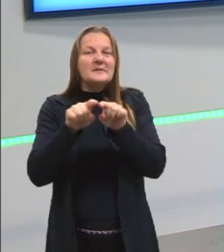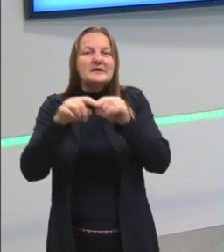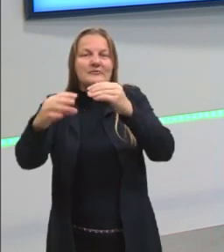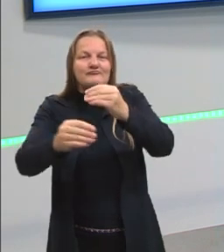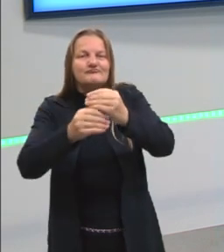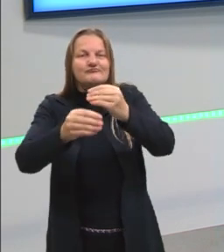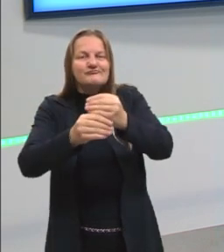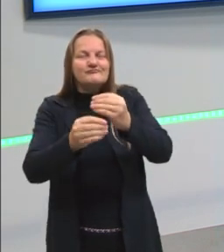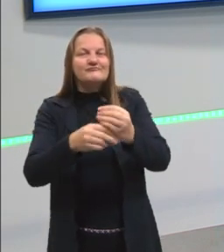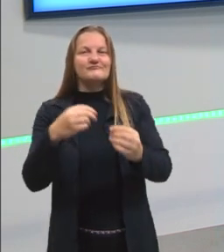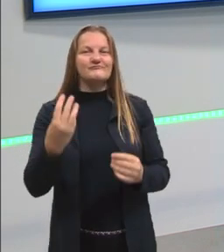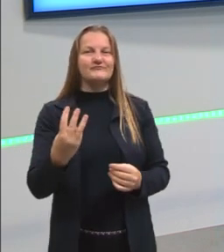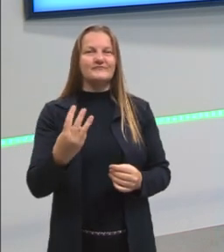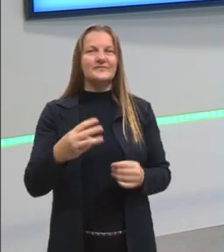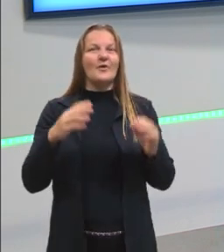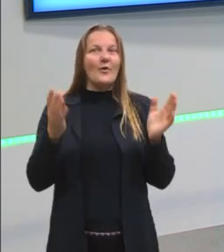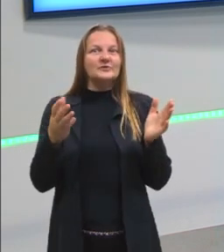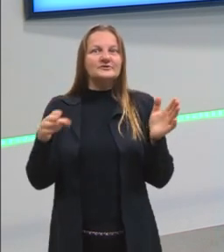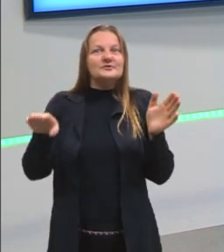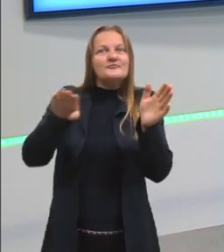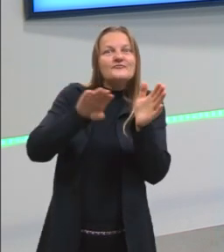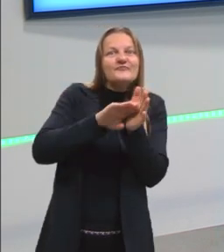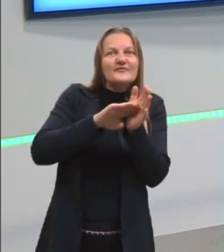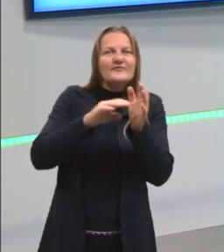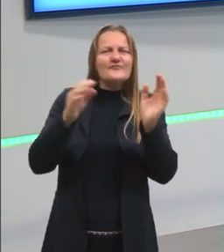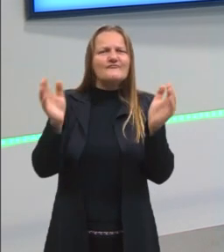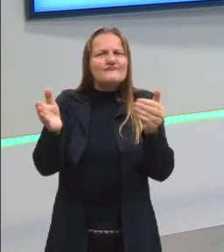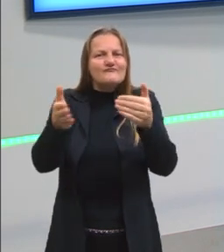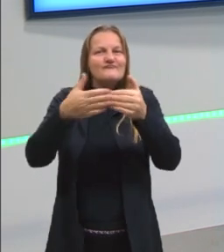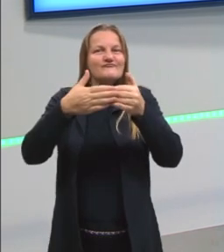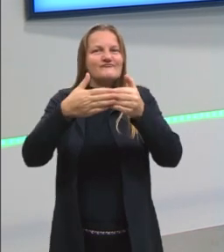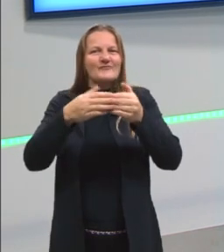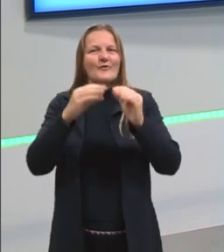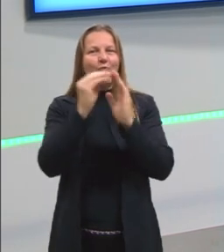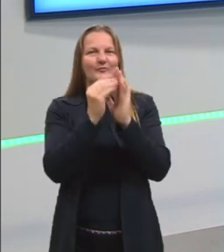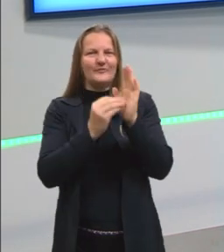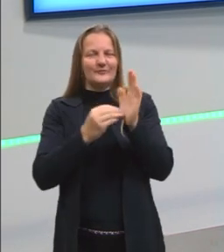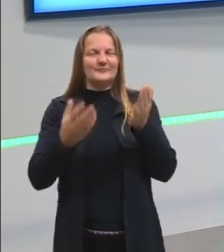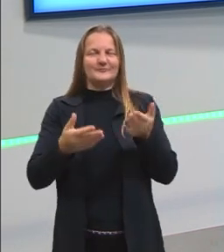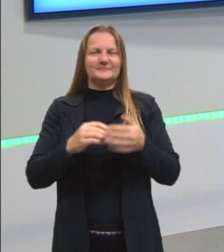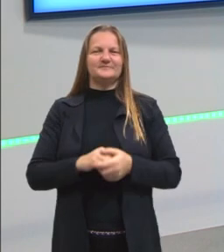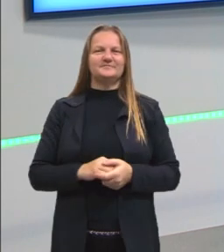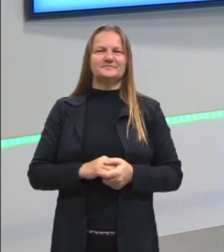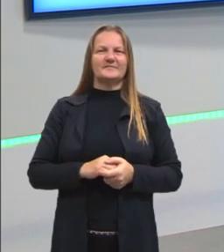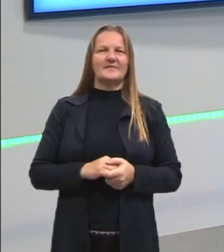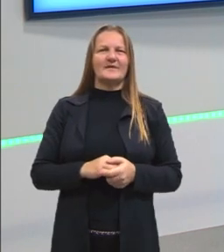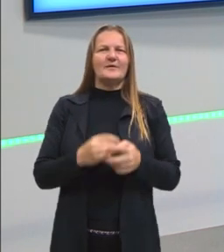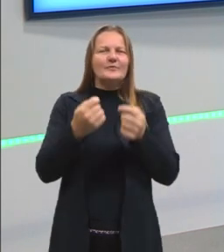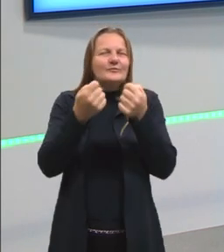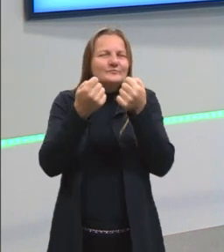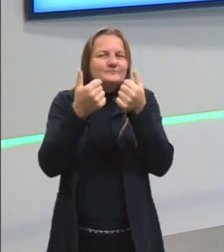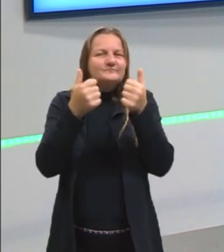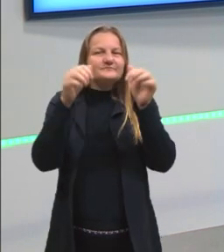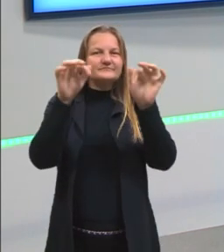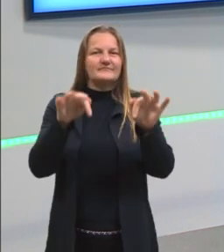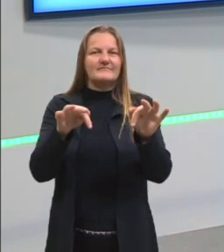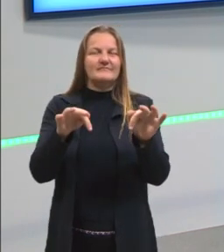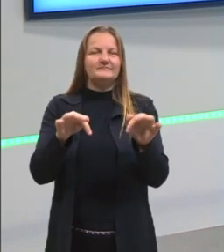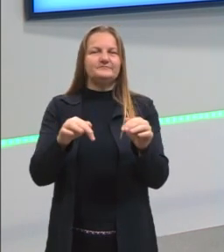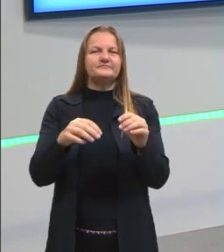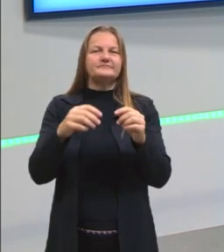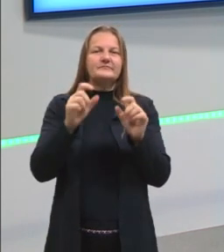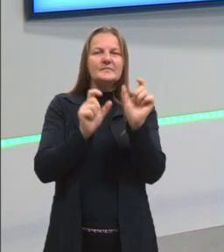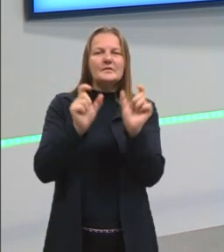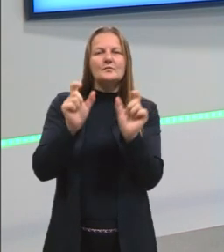terceira aula. Hoje é o fechamento daquilo que a gente tem para falar sobre isso. Estamos finalizando aí os nossos termos de